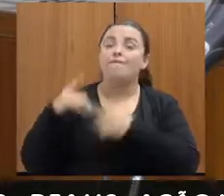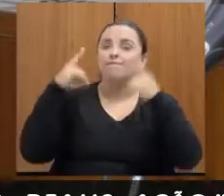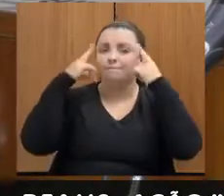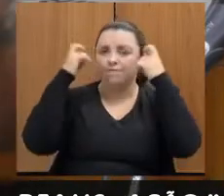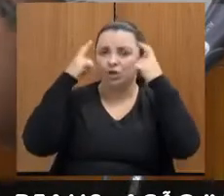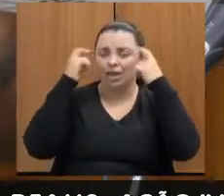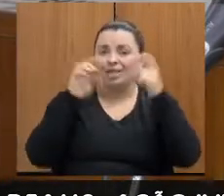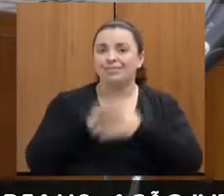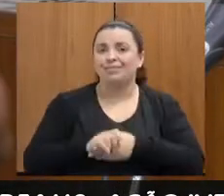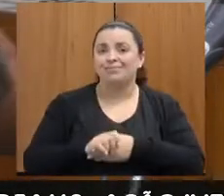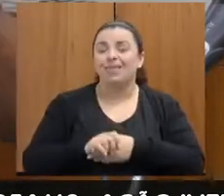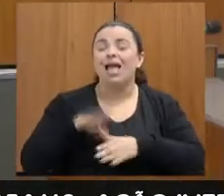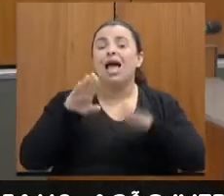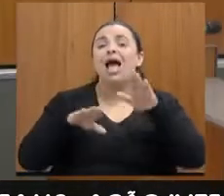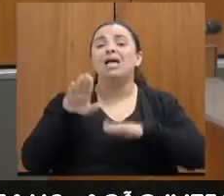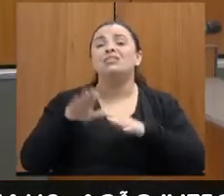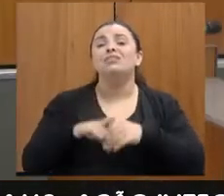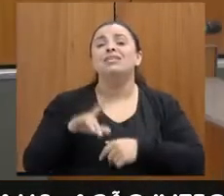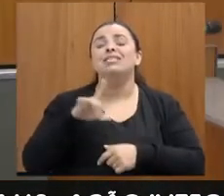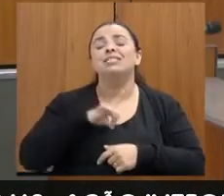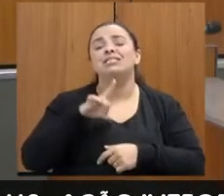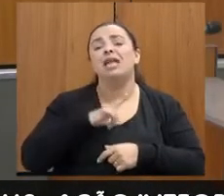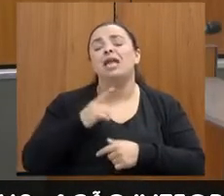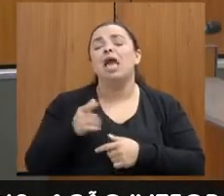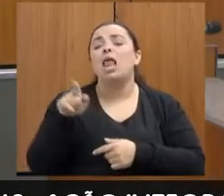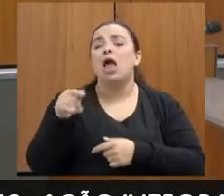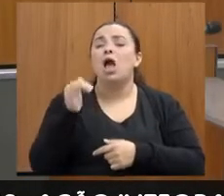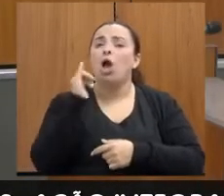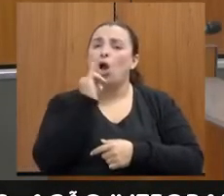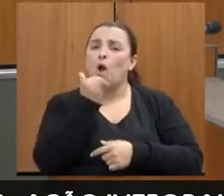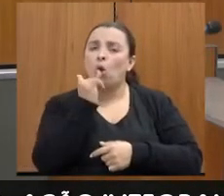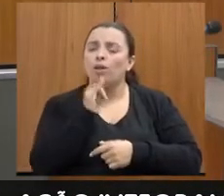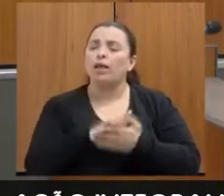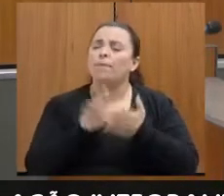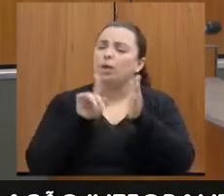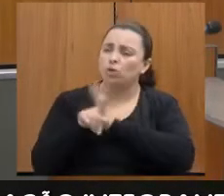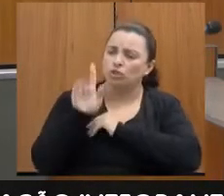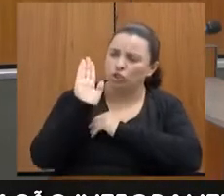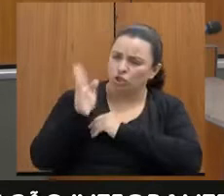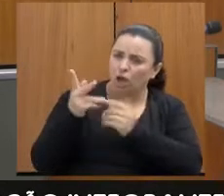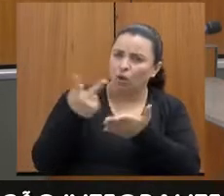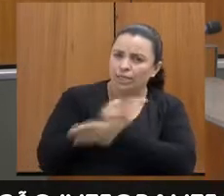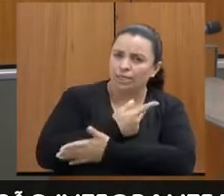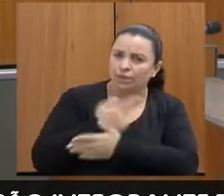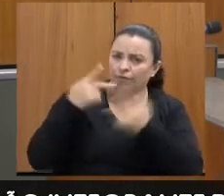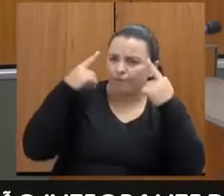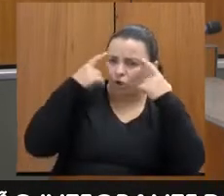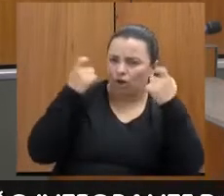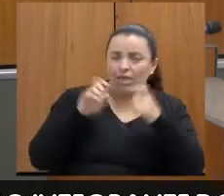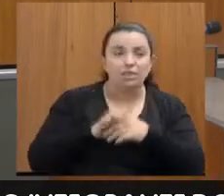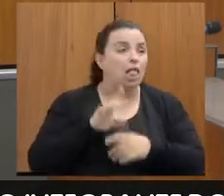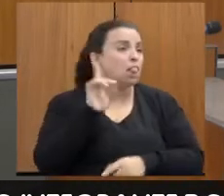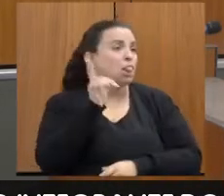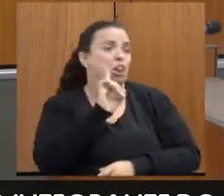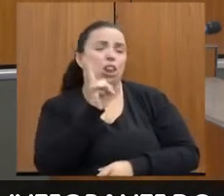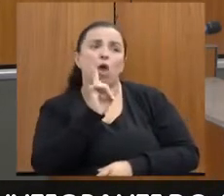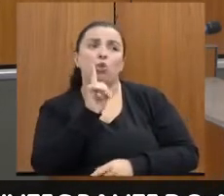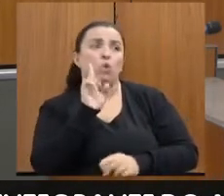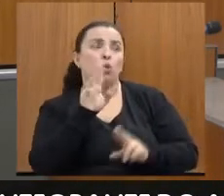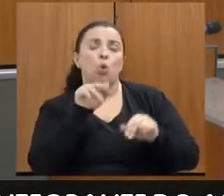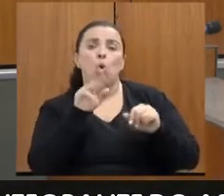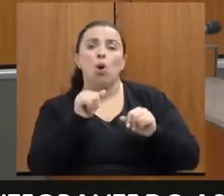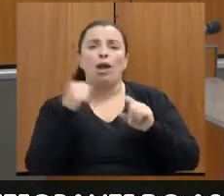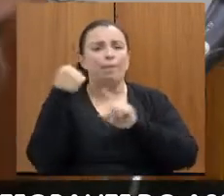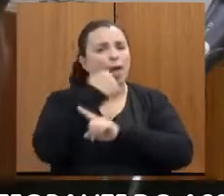sabe, deputado? Às vezes a gente pergunta para a mulher assim, durante a narrativa, mas já teve alguma violência? Não, ele nunca me bate, ele já me deu uns tapas, sabe? Então a gente